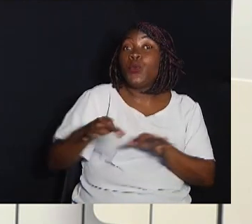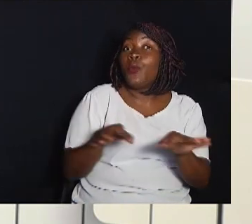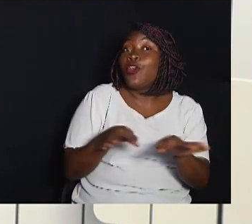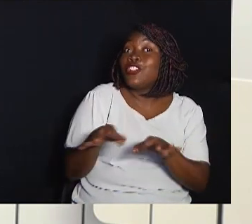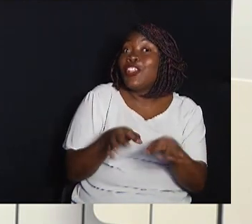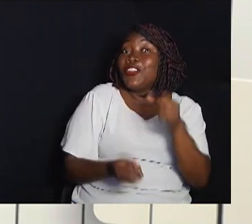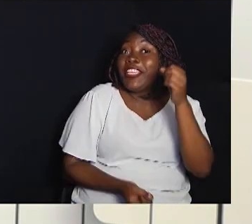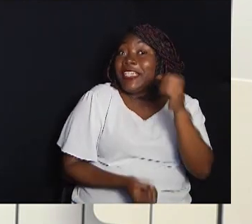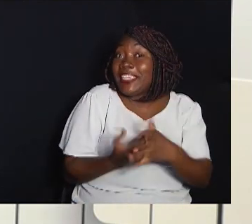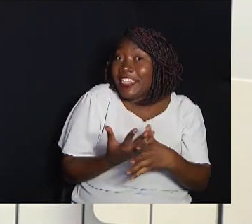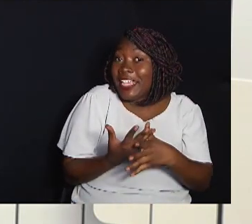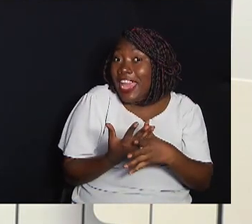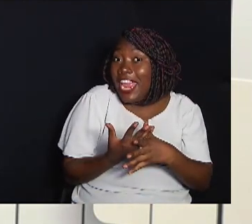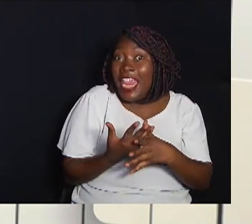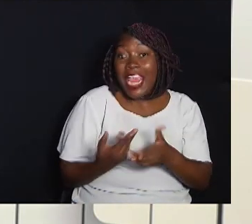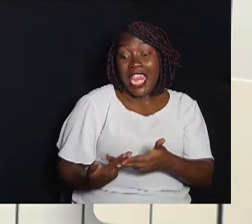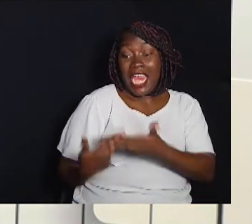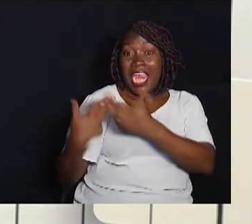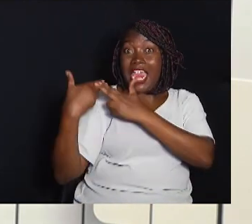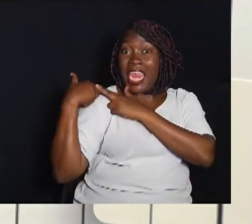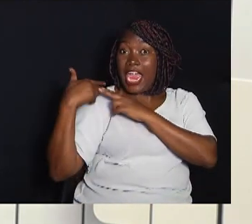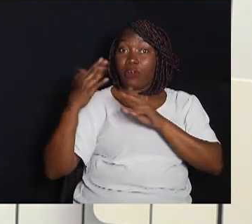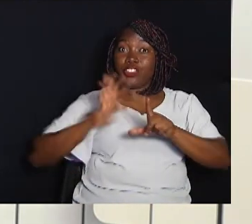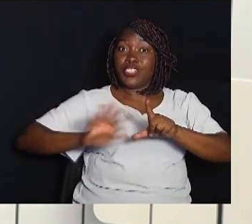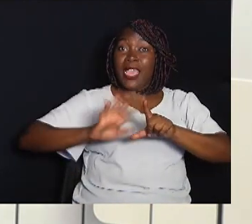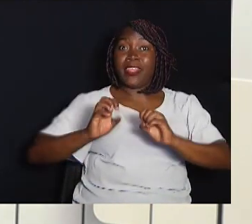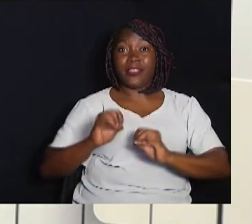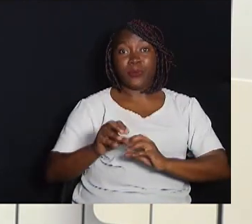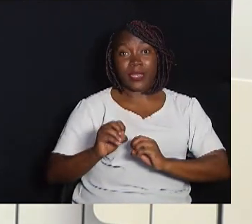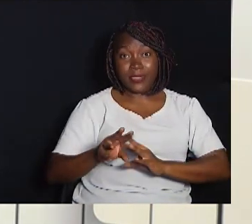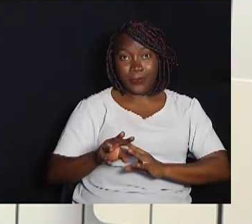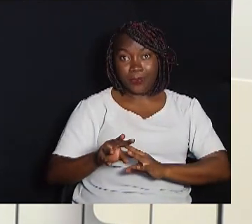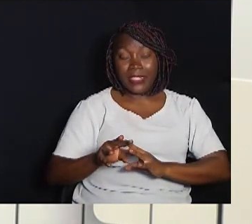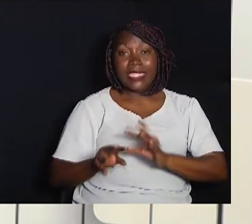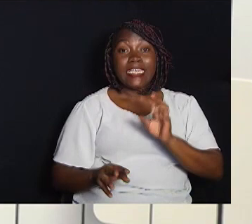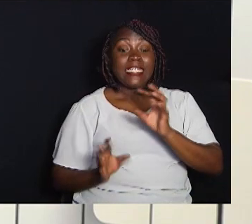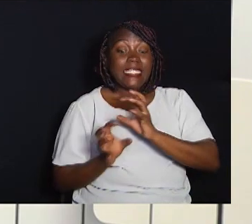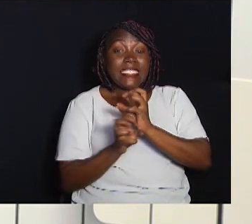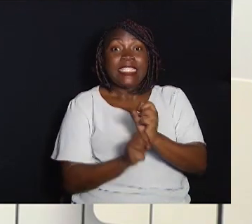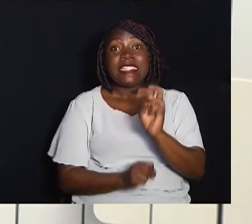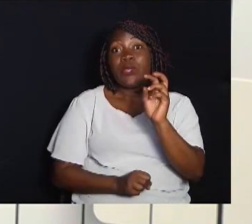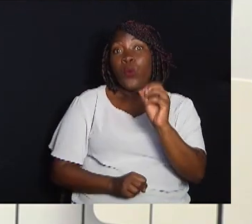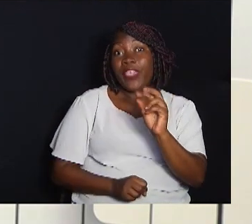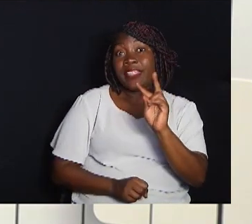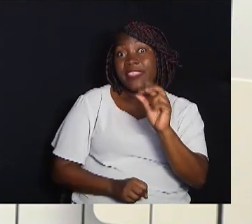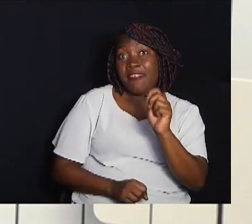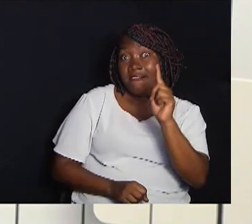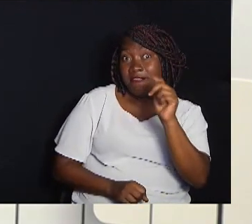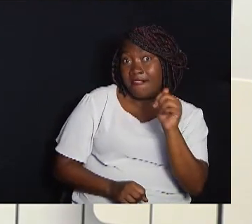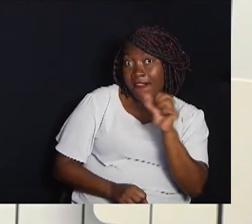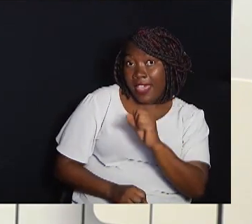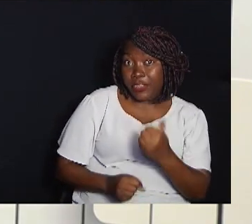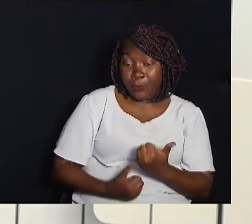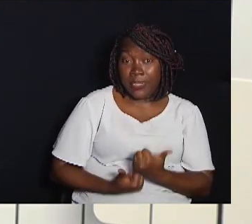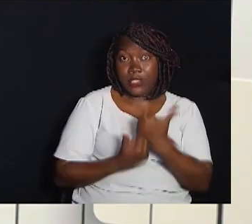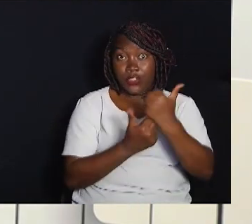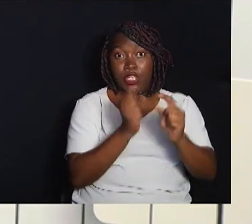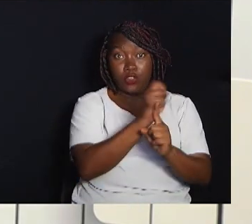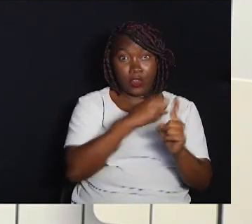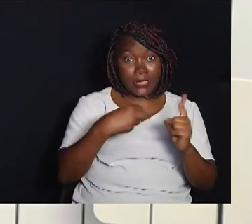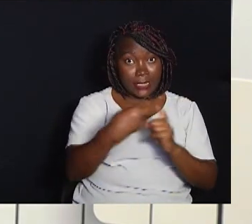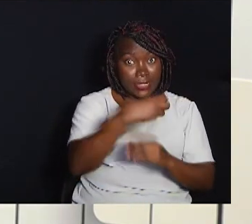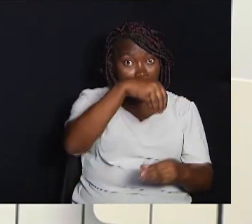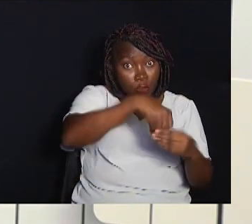cria cargos na área da educação Neste caso, são 50 vagas para assistente social escolar E outras